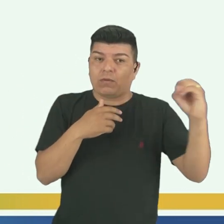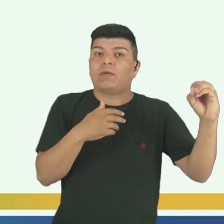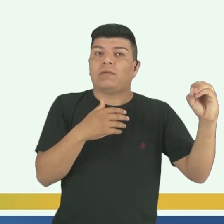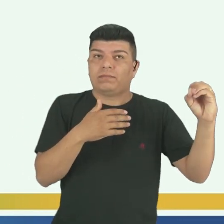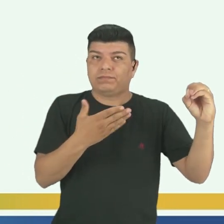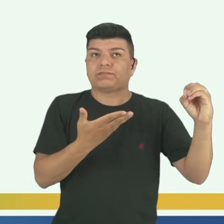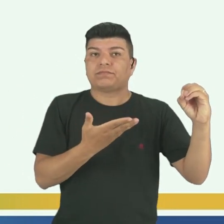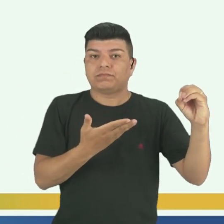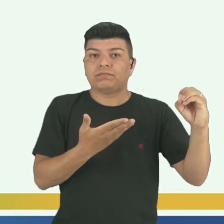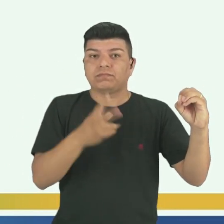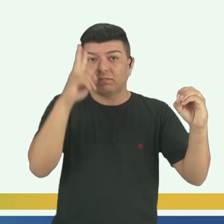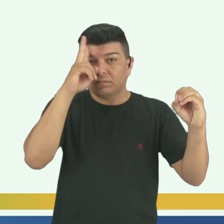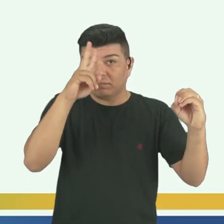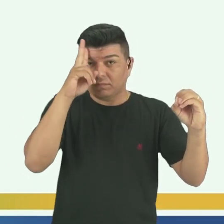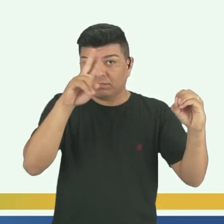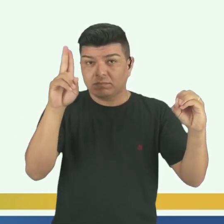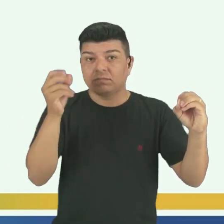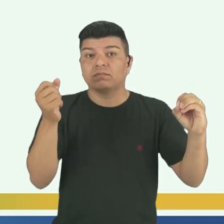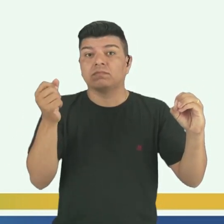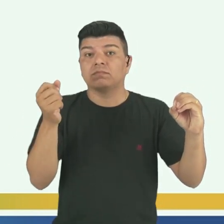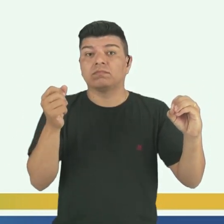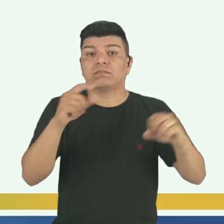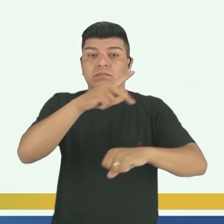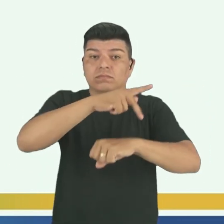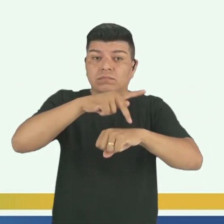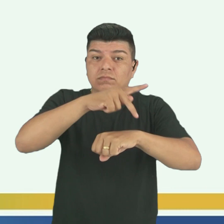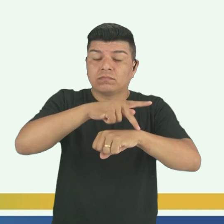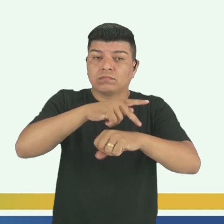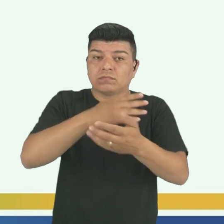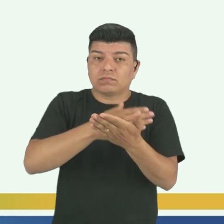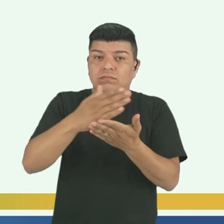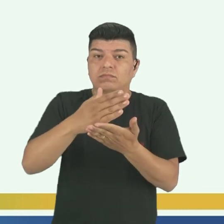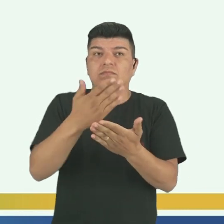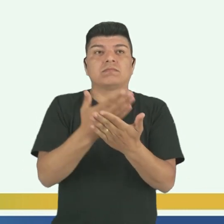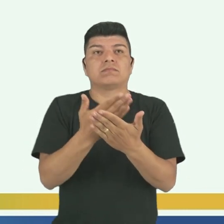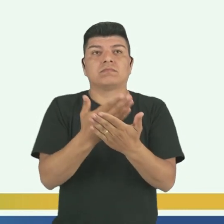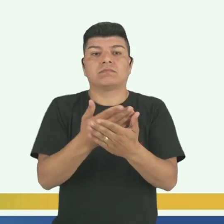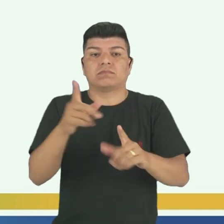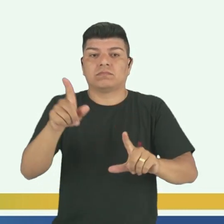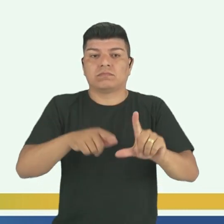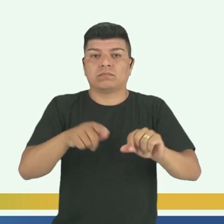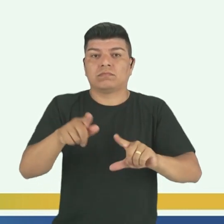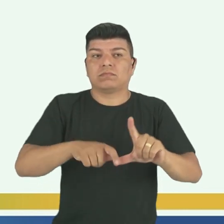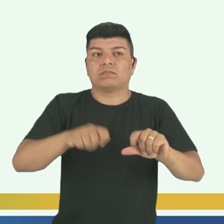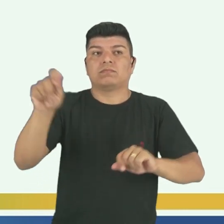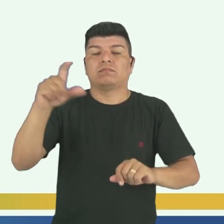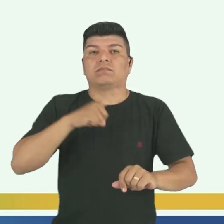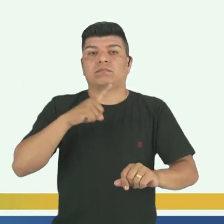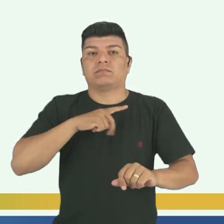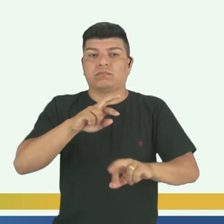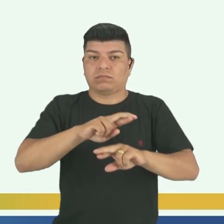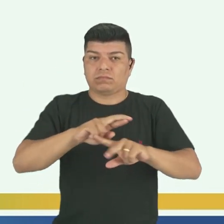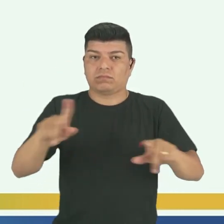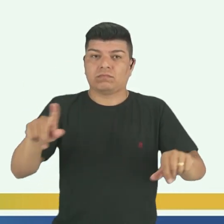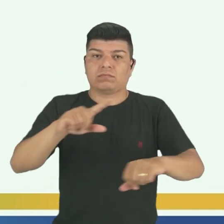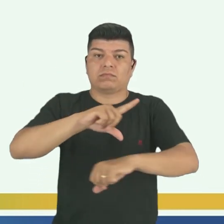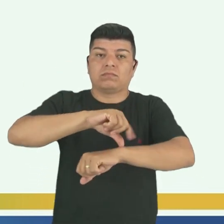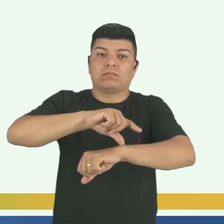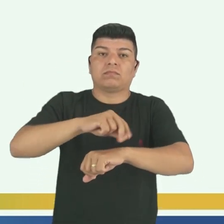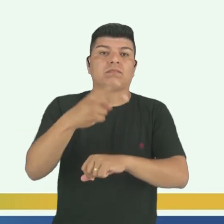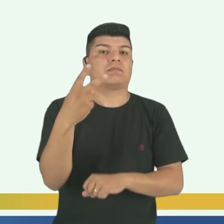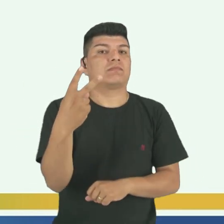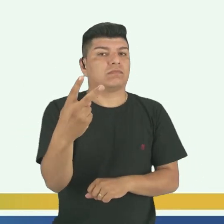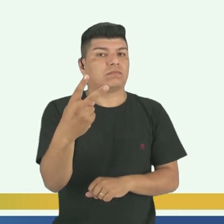tá? Lembra do fuso que a gente viu lá no início da aula? O Acre tem uma diferença de duas horas pra